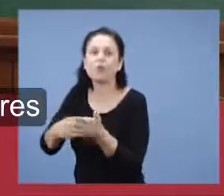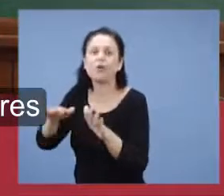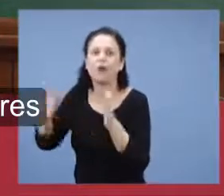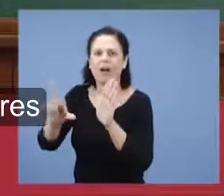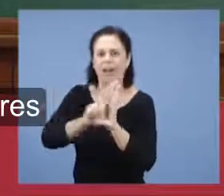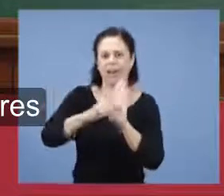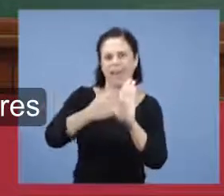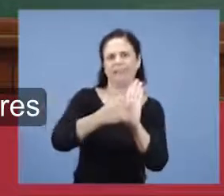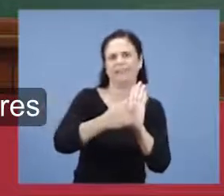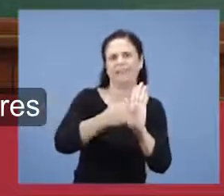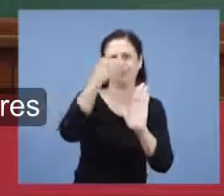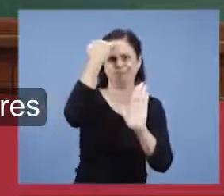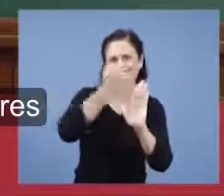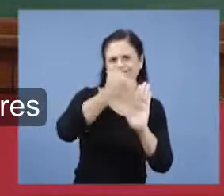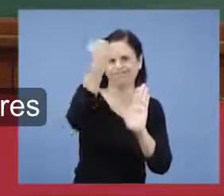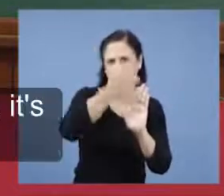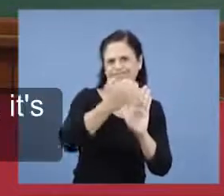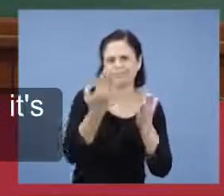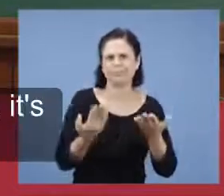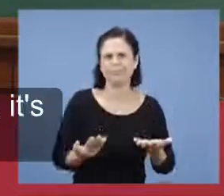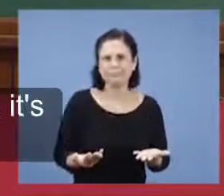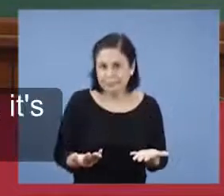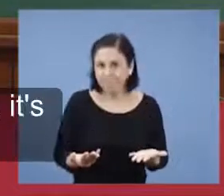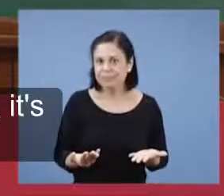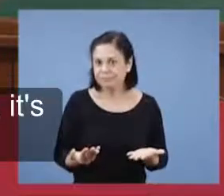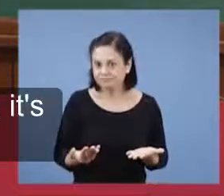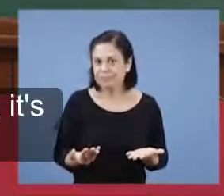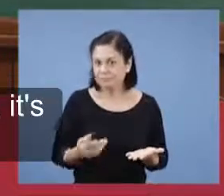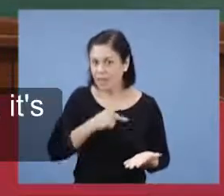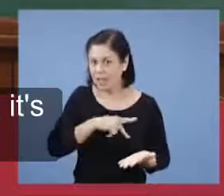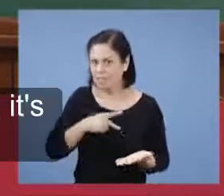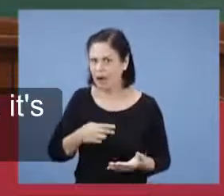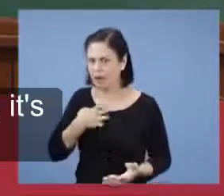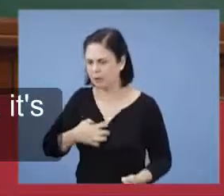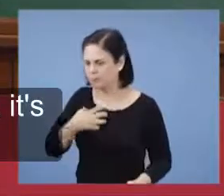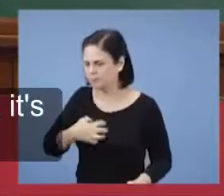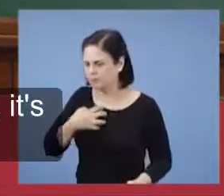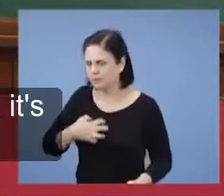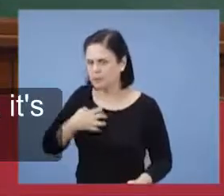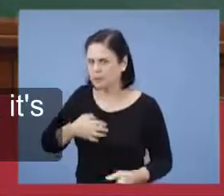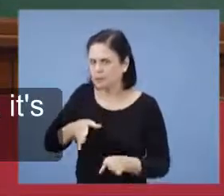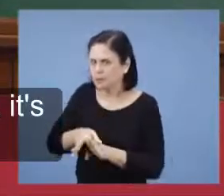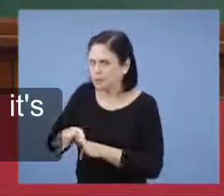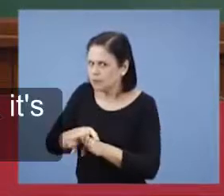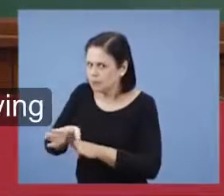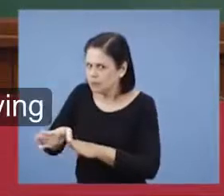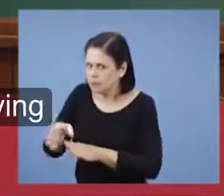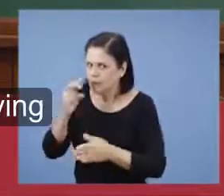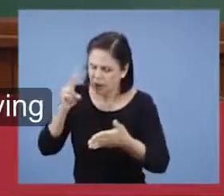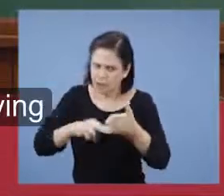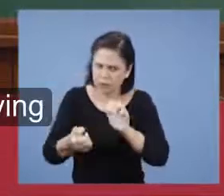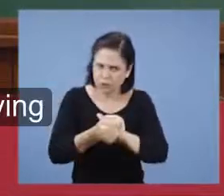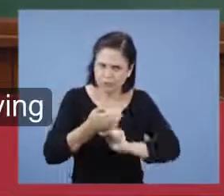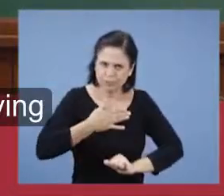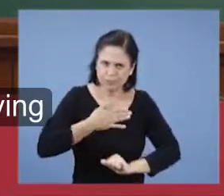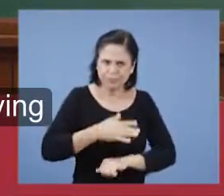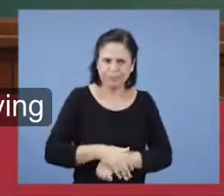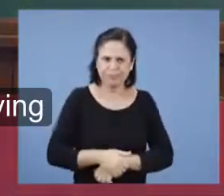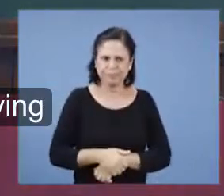está aqui na Bíblia. Está aqui nas Escrituras. Escrituras do Velho Testamento. Está aqui. Aí, comigo. Vamos ler?